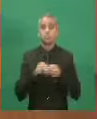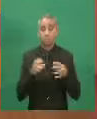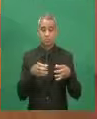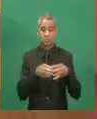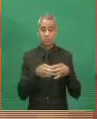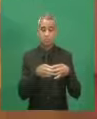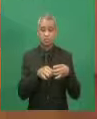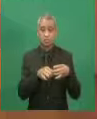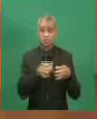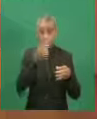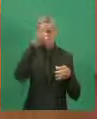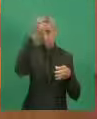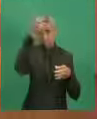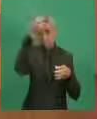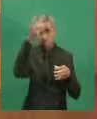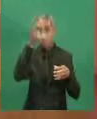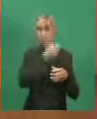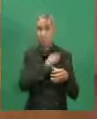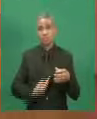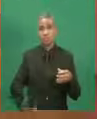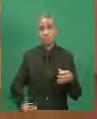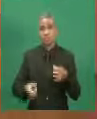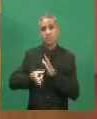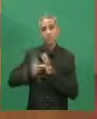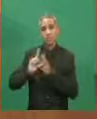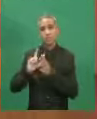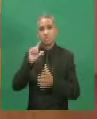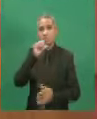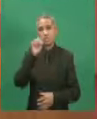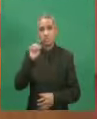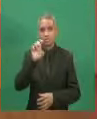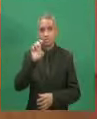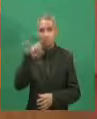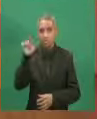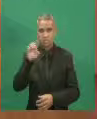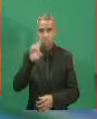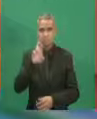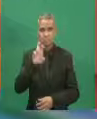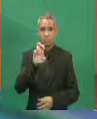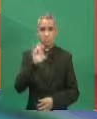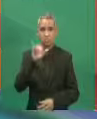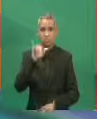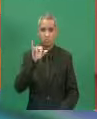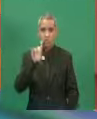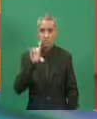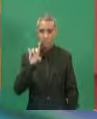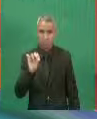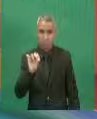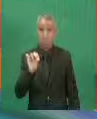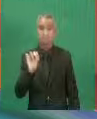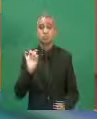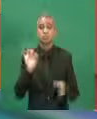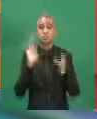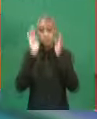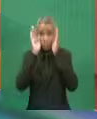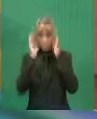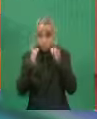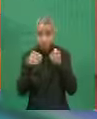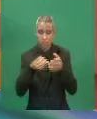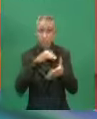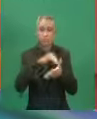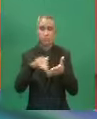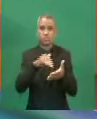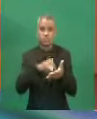no governo Zé Reinaldo e era um conselho composto exclusivamente por secretários de Estado,